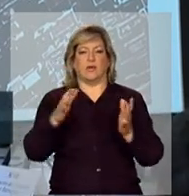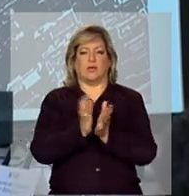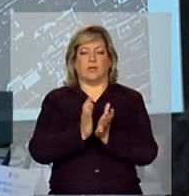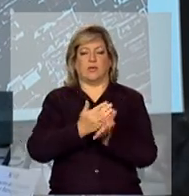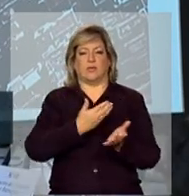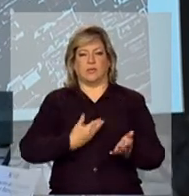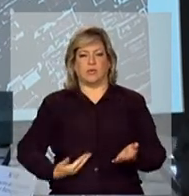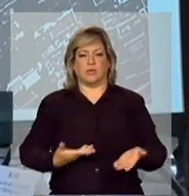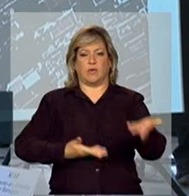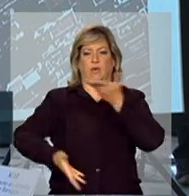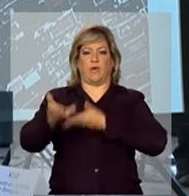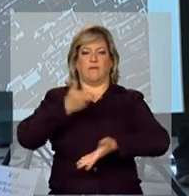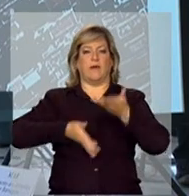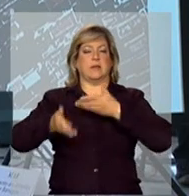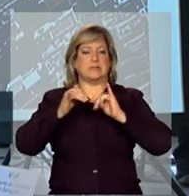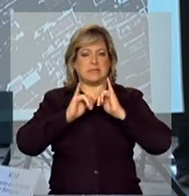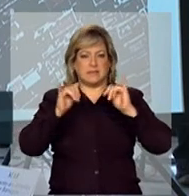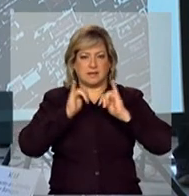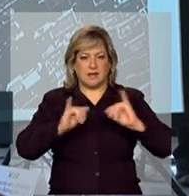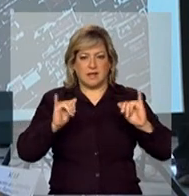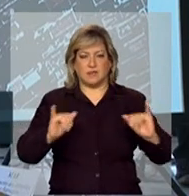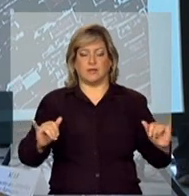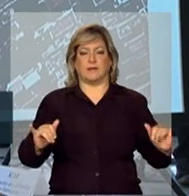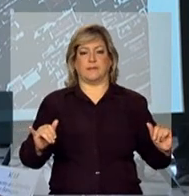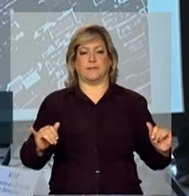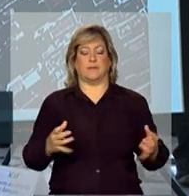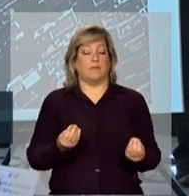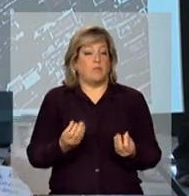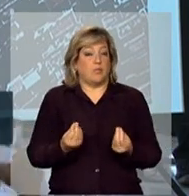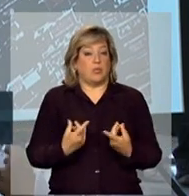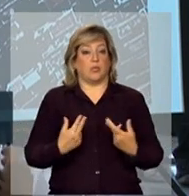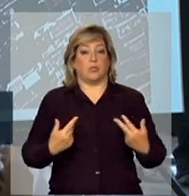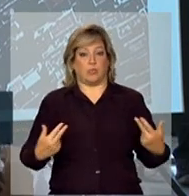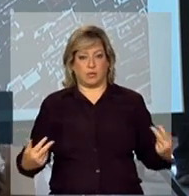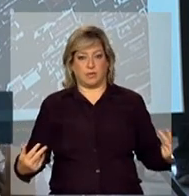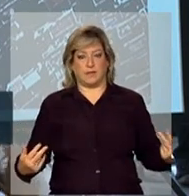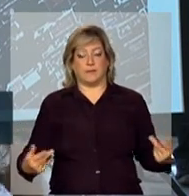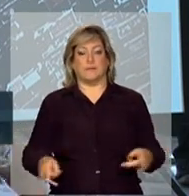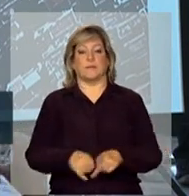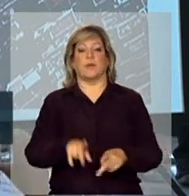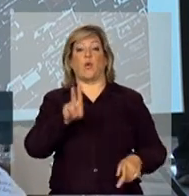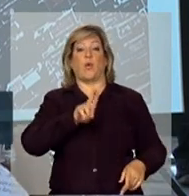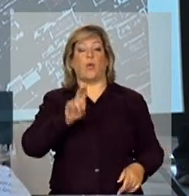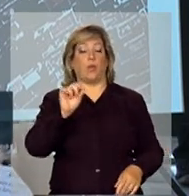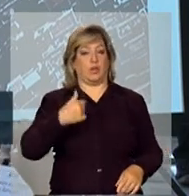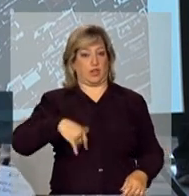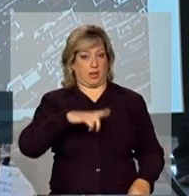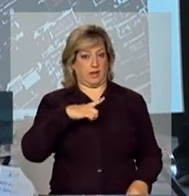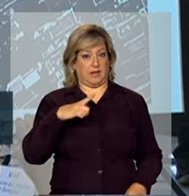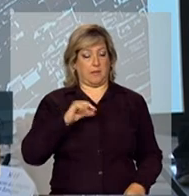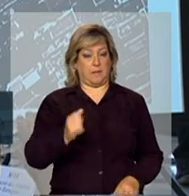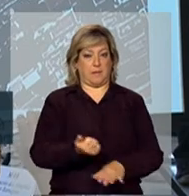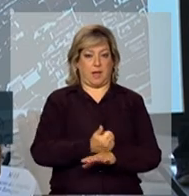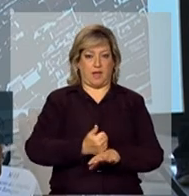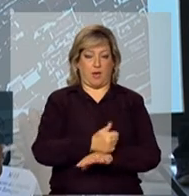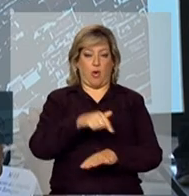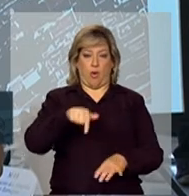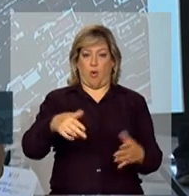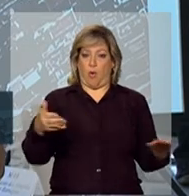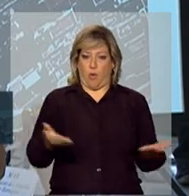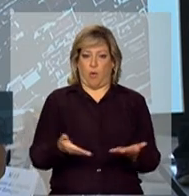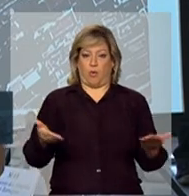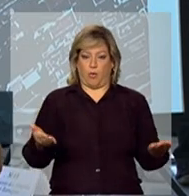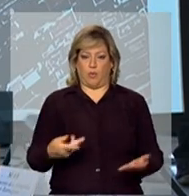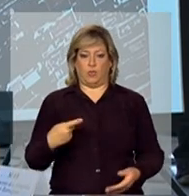cruzando bancos de dados gigantescos e usando o que nós temos de melhor hoje no Estado brasileiro